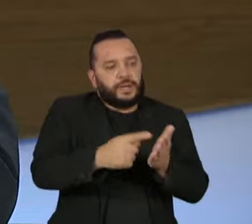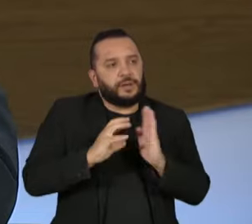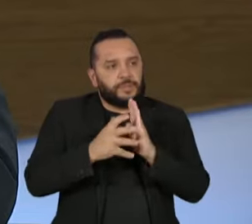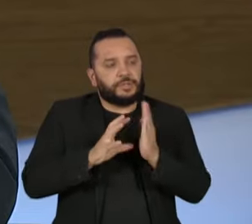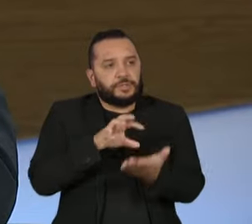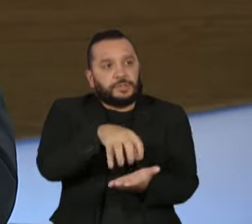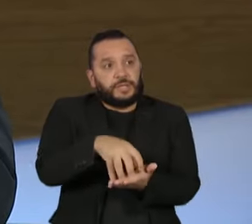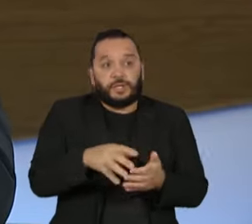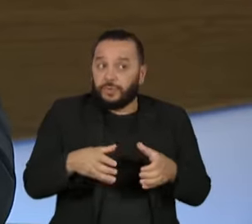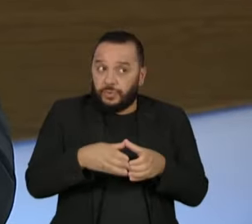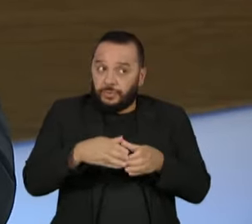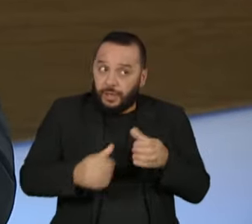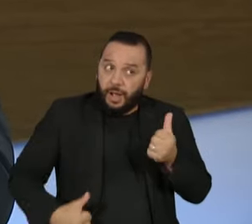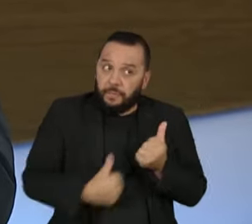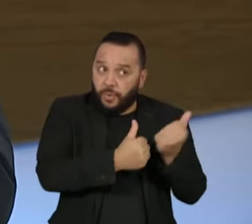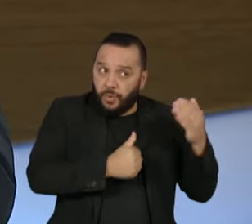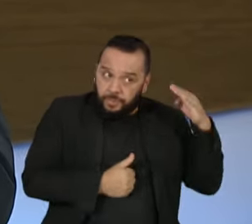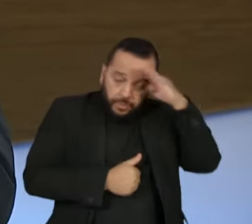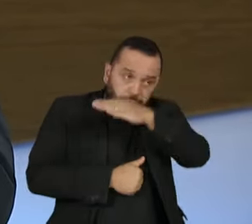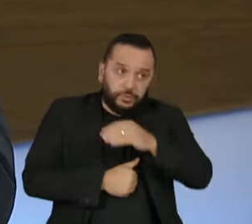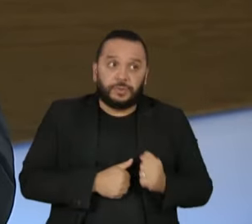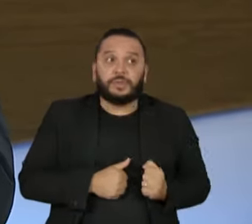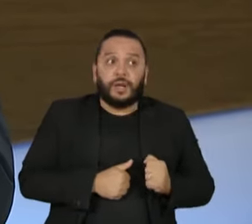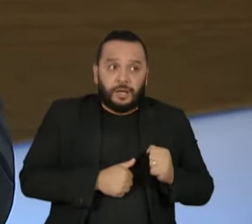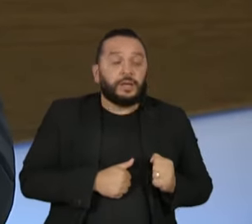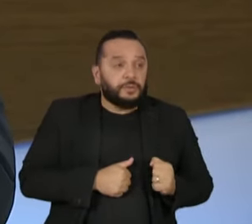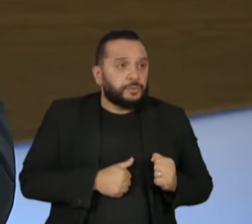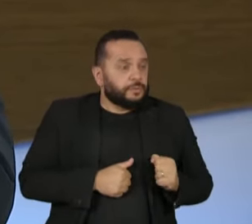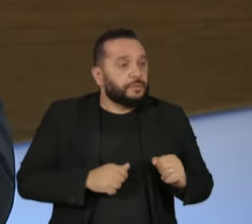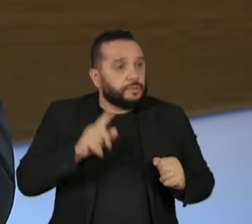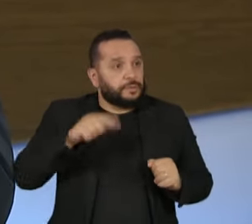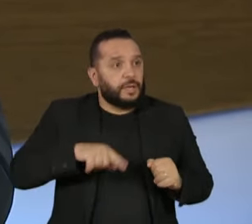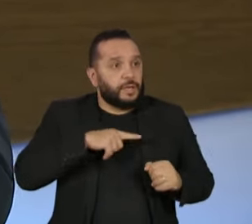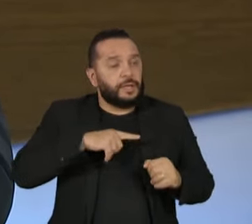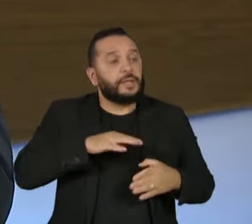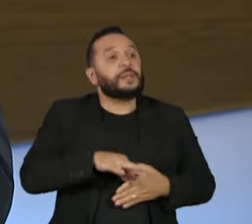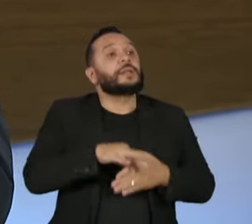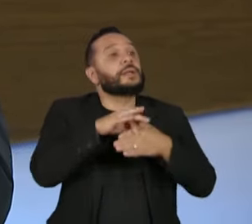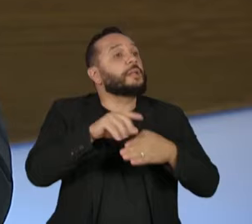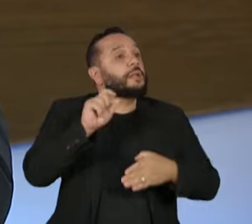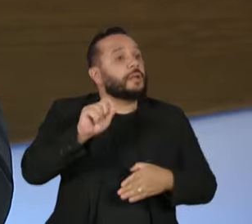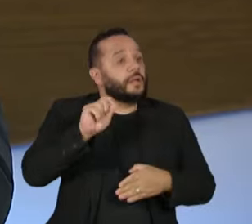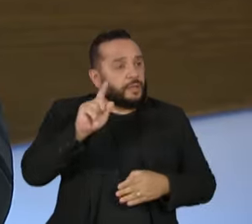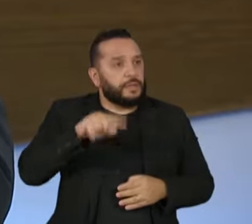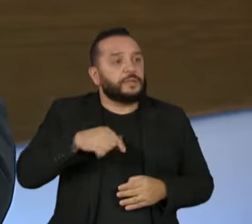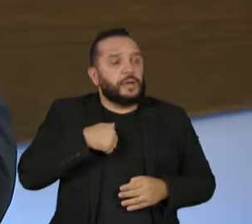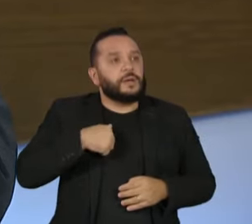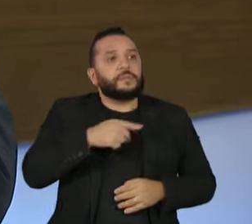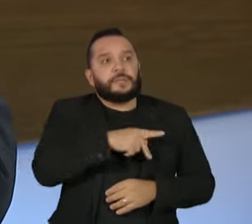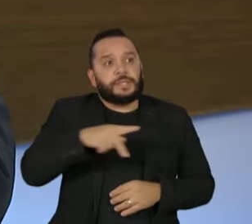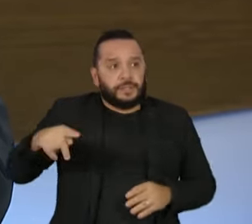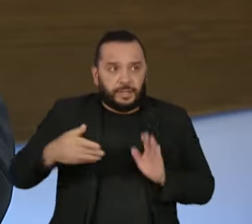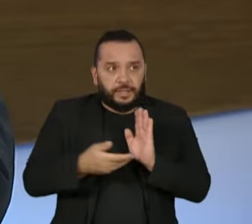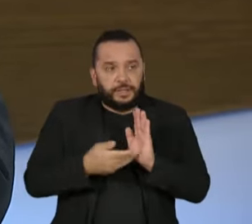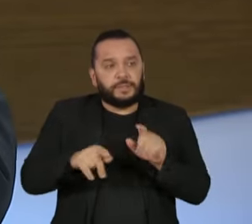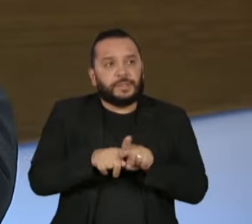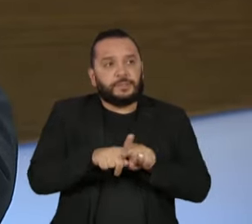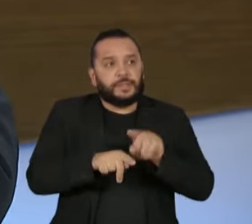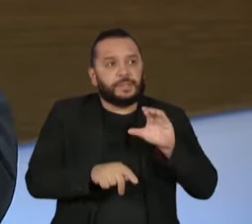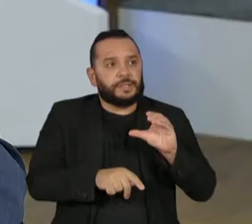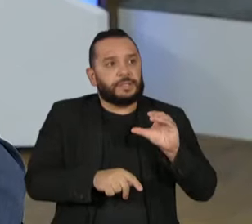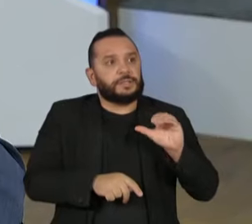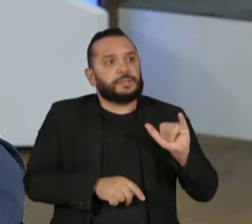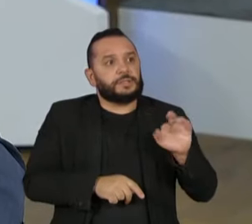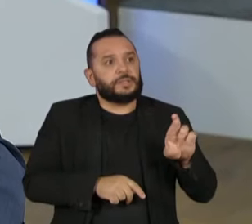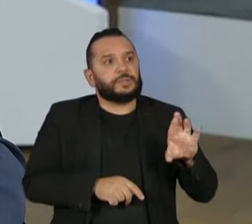durante as eleições, que é liderado pelo licenciante da Câmara, e pelo Ciro Nogueira, ministro da Casa Civil hoje. Ciro Nogueira já disse que apoia a